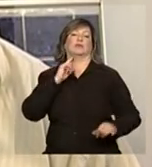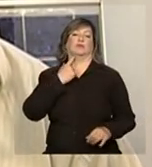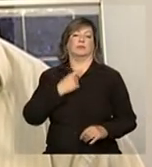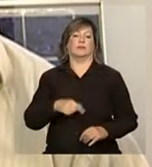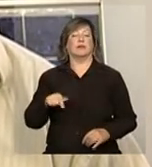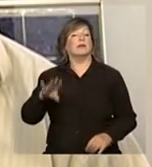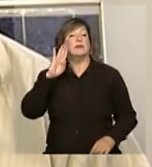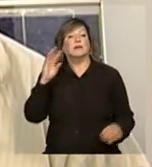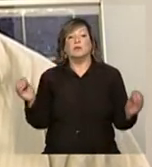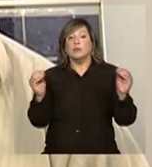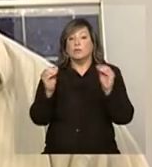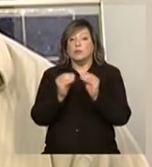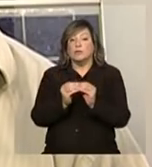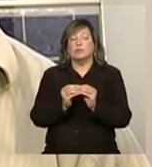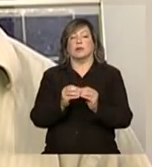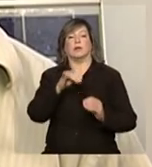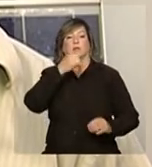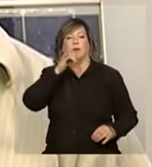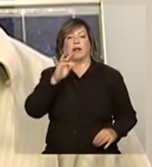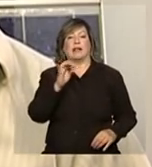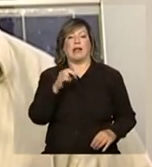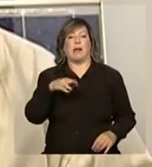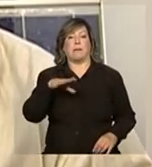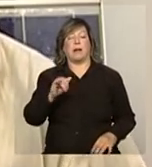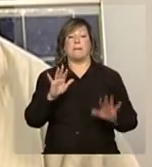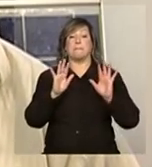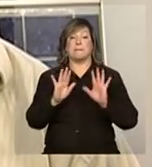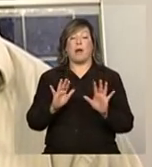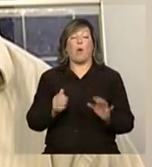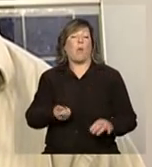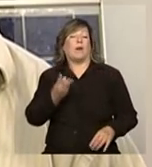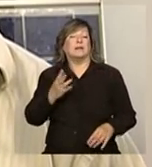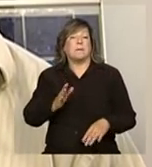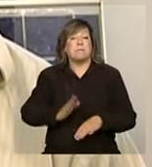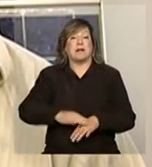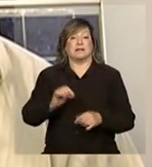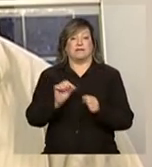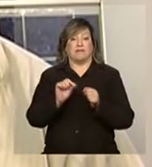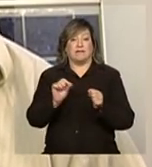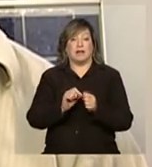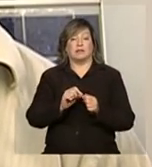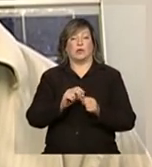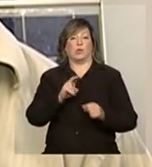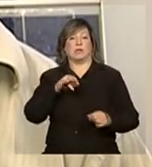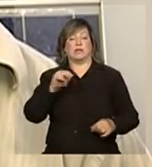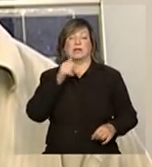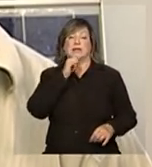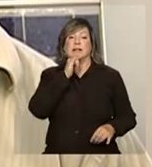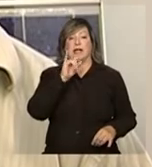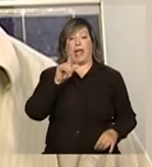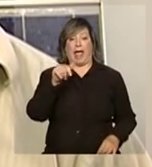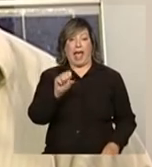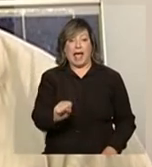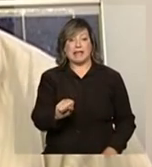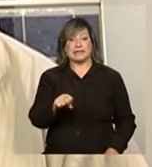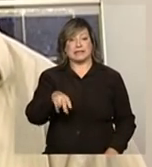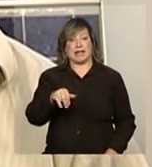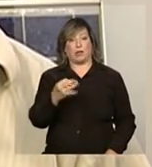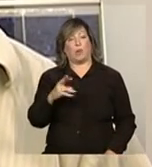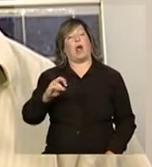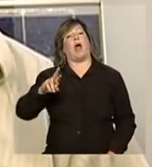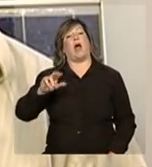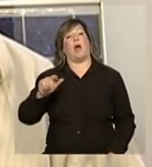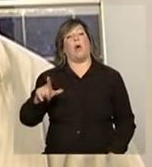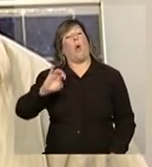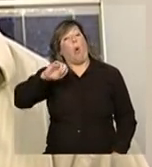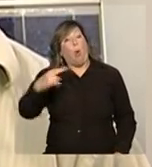complementar com a energia térmica. Só que quanto mais você despacha as usinas térmicas, gás natural, por exemplo, ou a carvão,